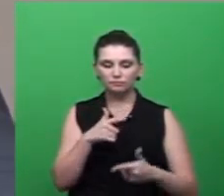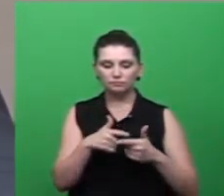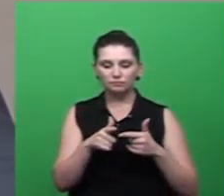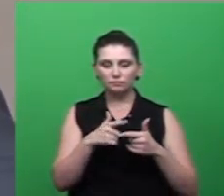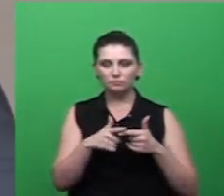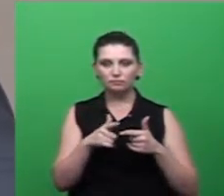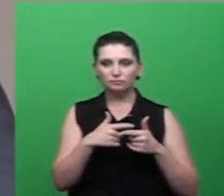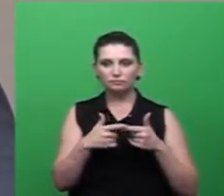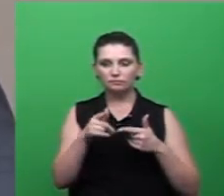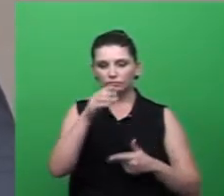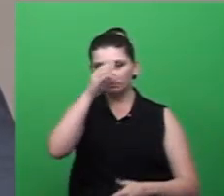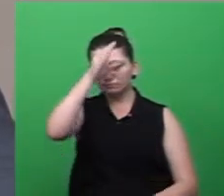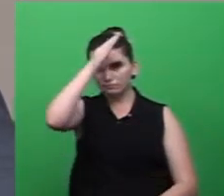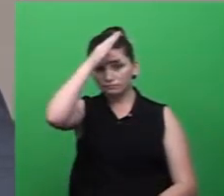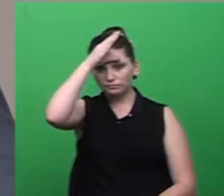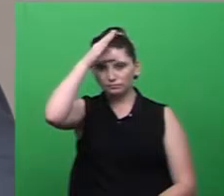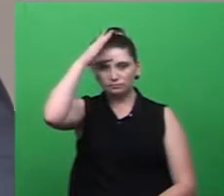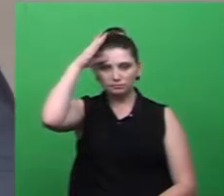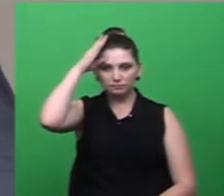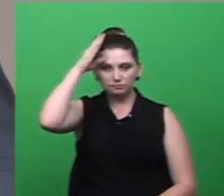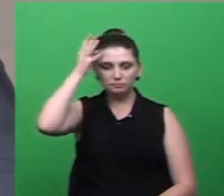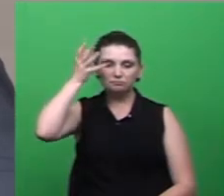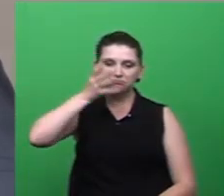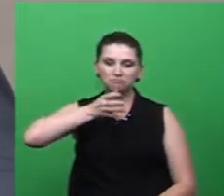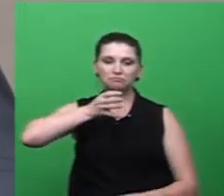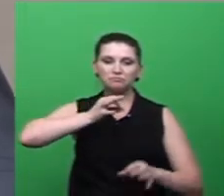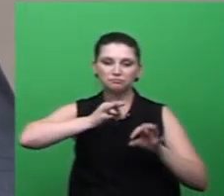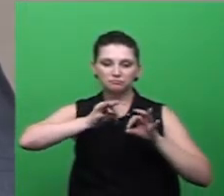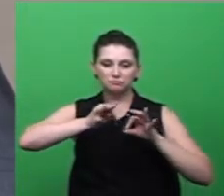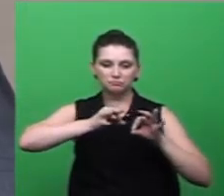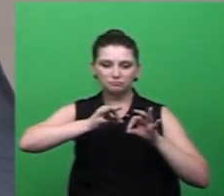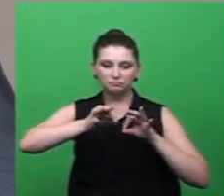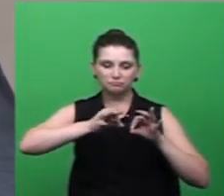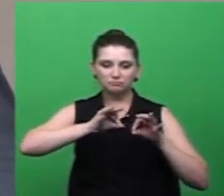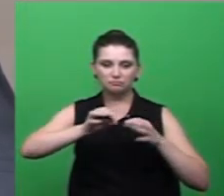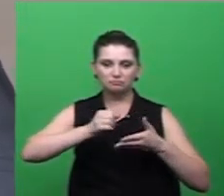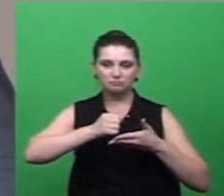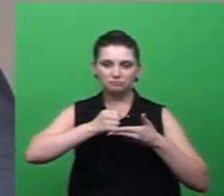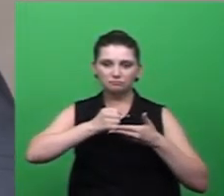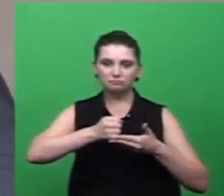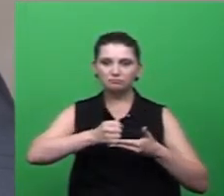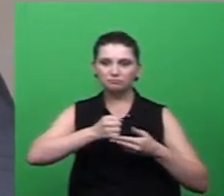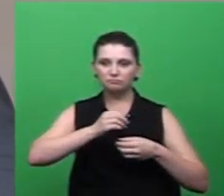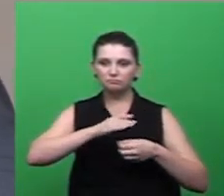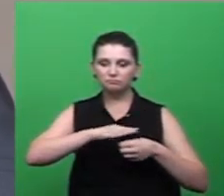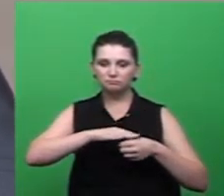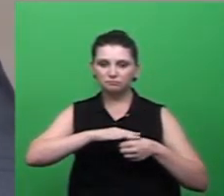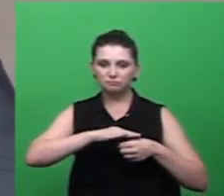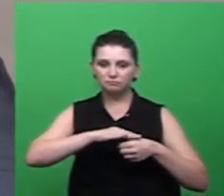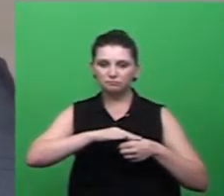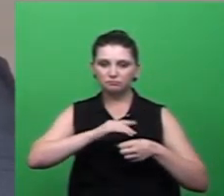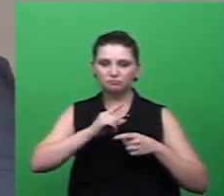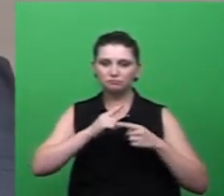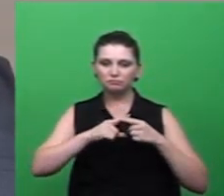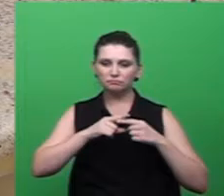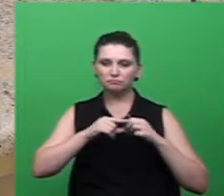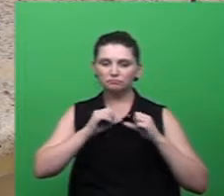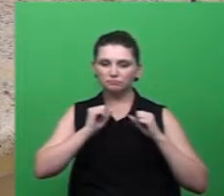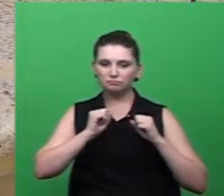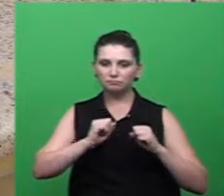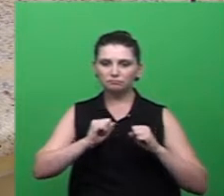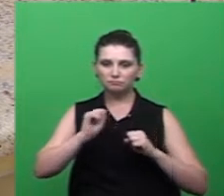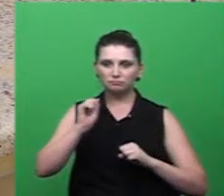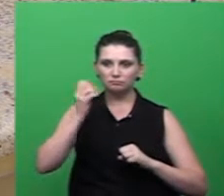em Criciúma eles estão preparados para atender esta patologia porque eu sei que o Ministério